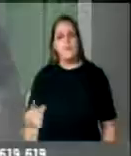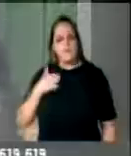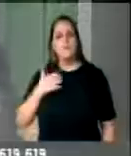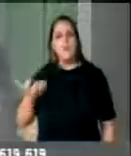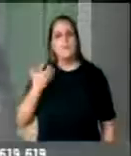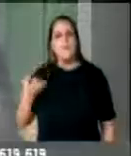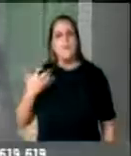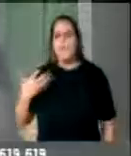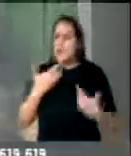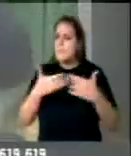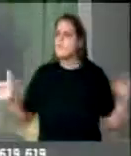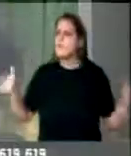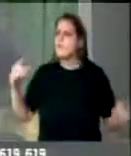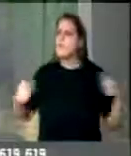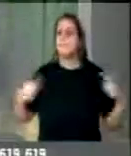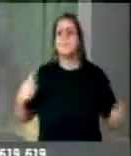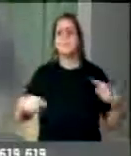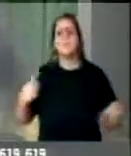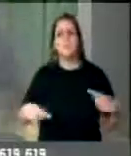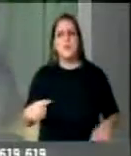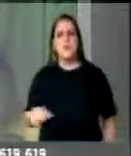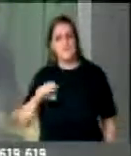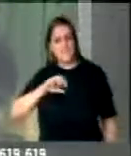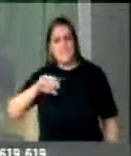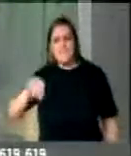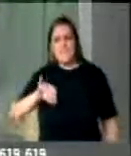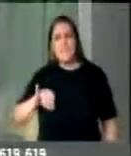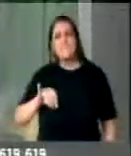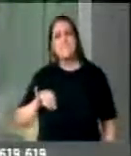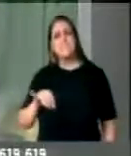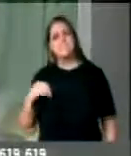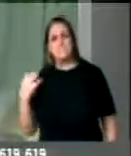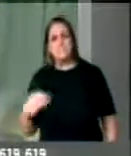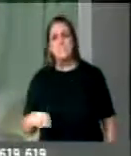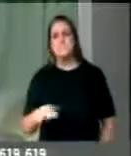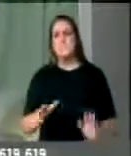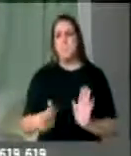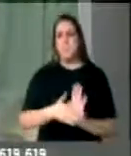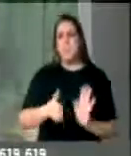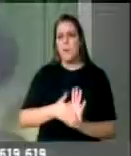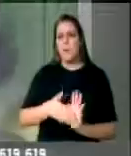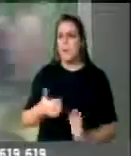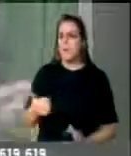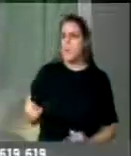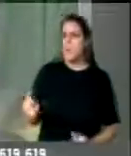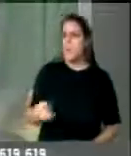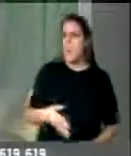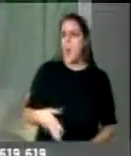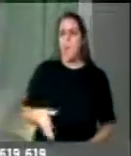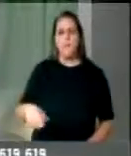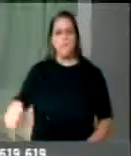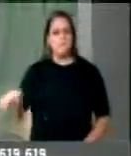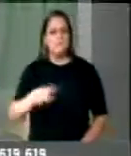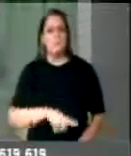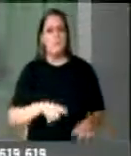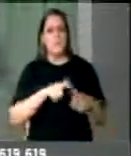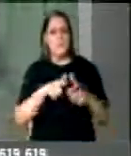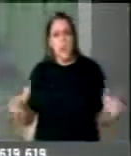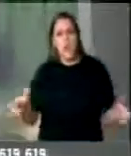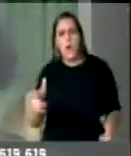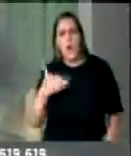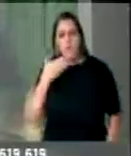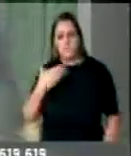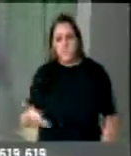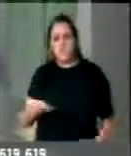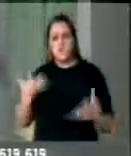discutida e se alterações e mudanças forem propostas ao texto e os pares aqui, na sua maioria, forem